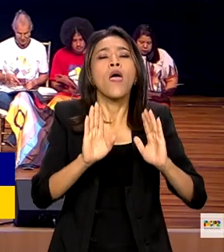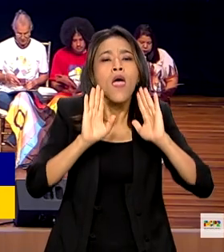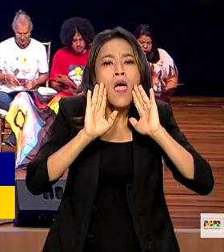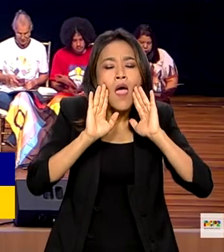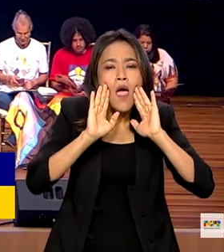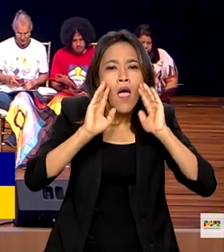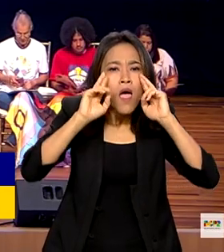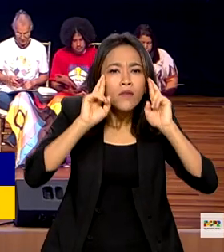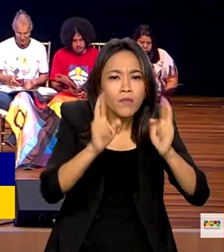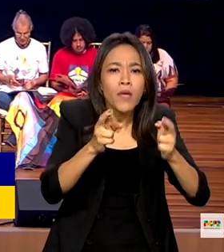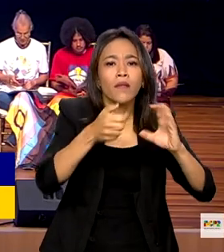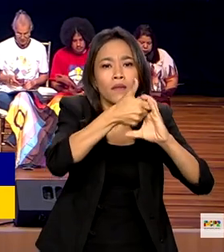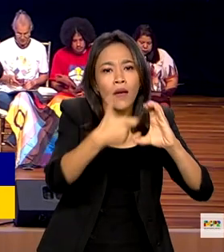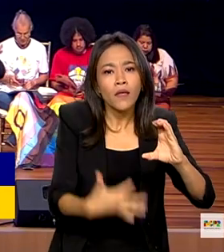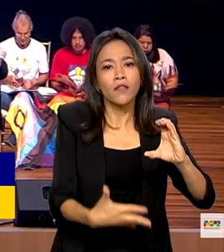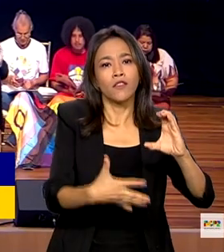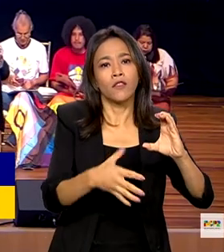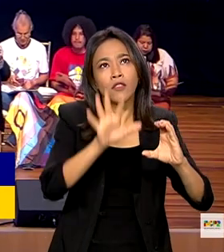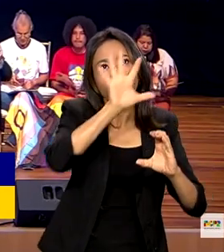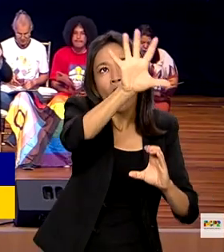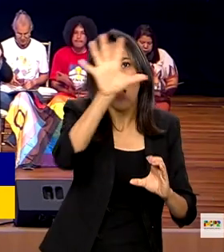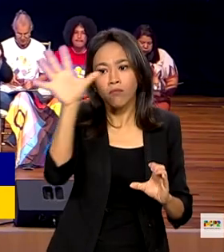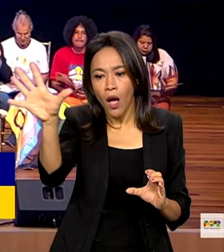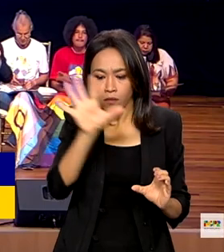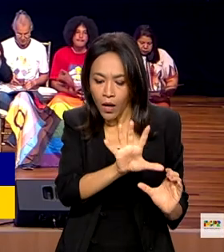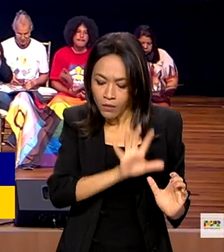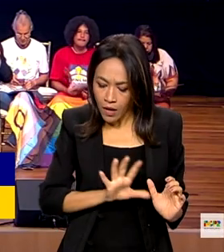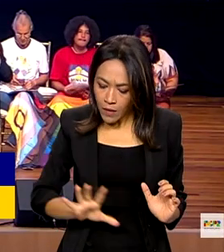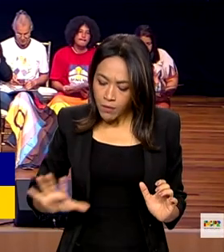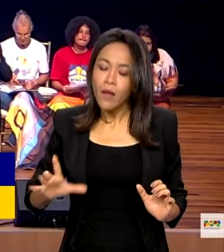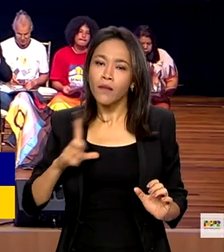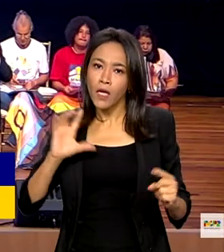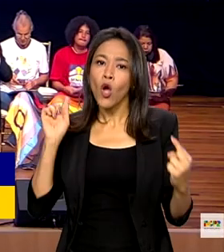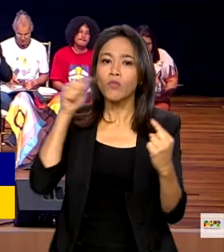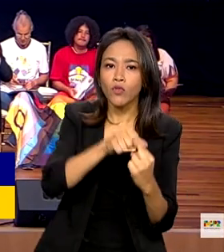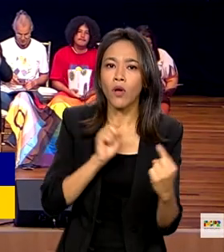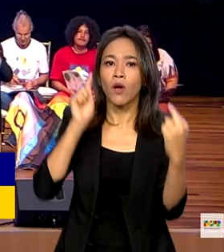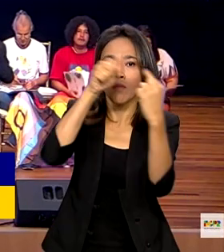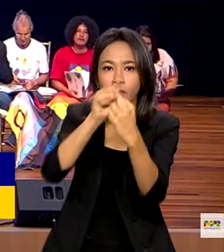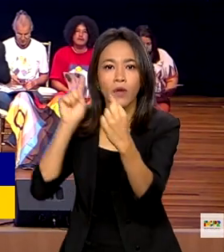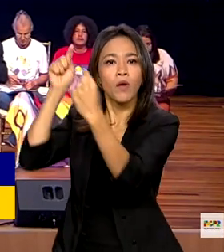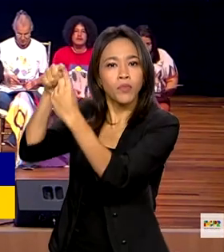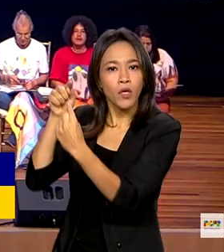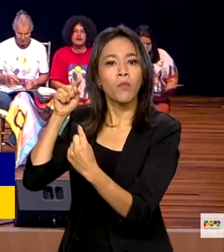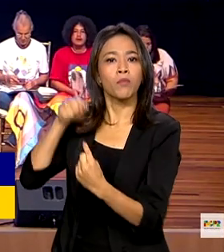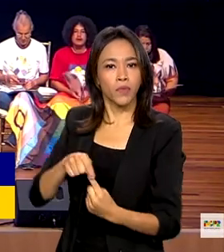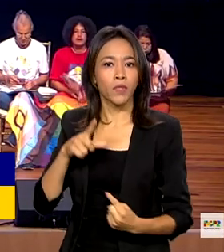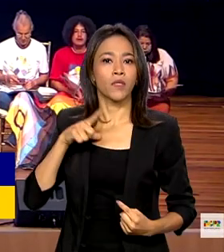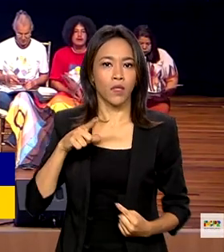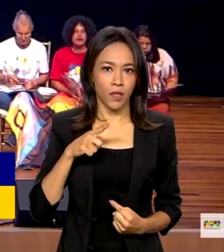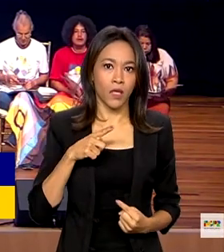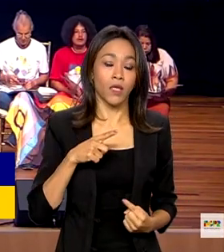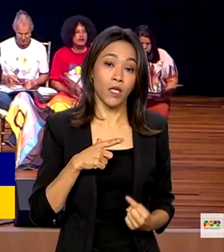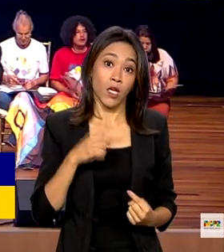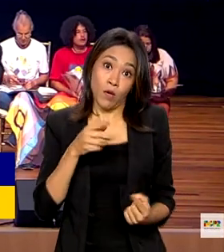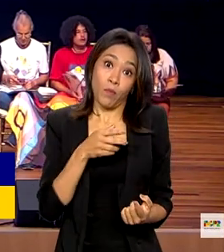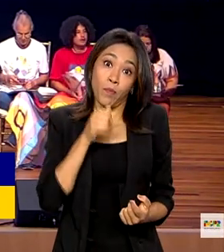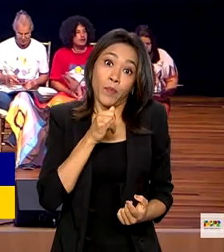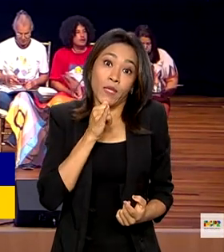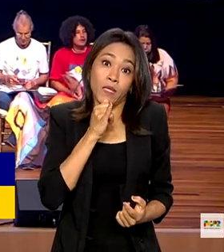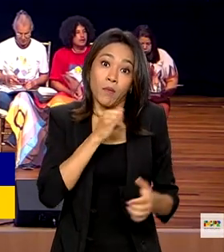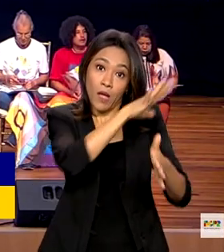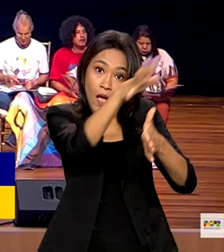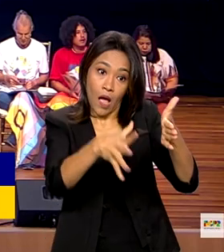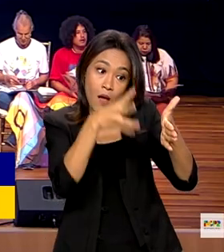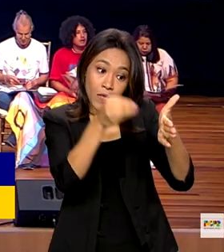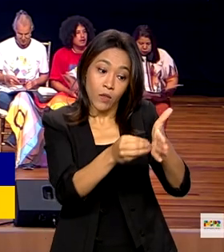metas nacionais, mas vai ter metas por estado também, por estado não, por grandes regiões do país. A região amazônica tem